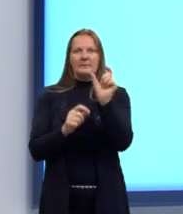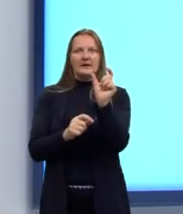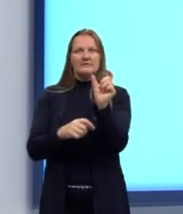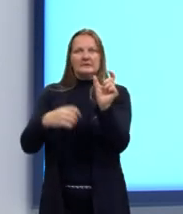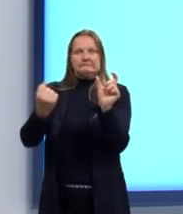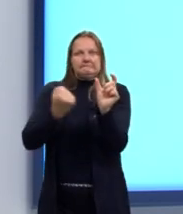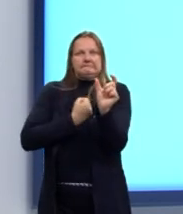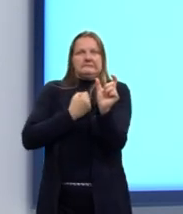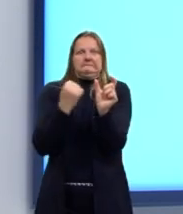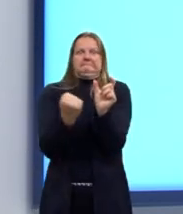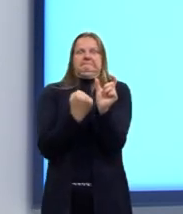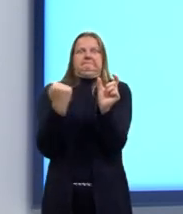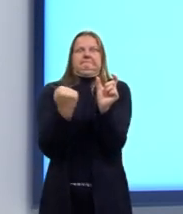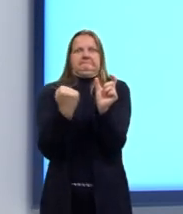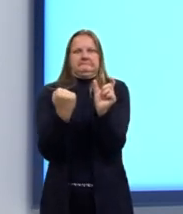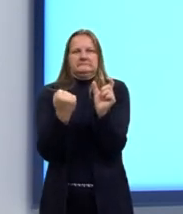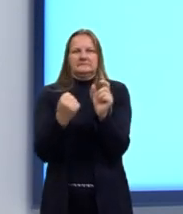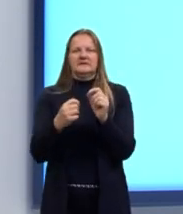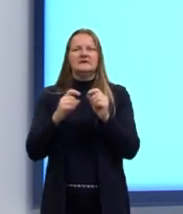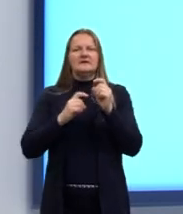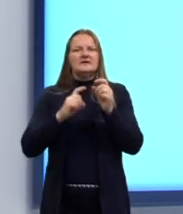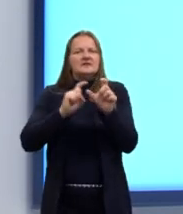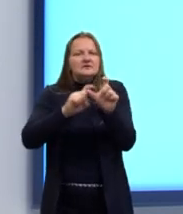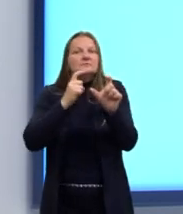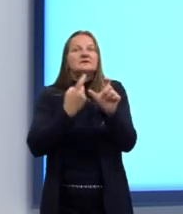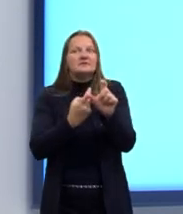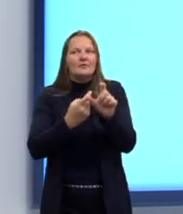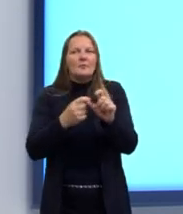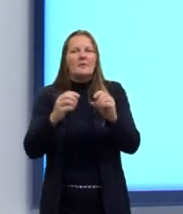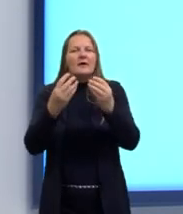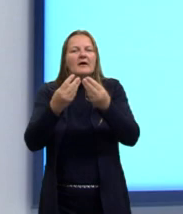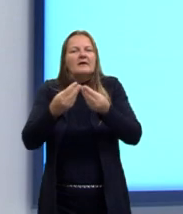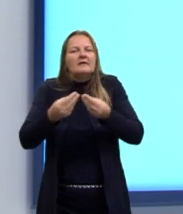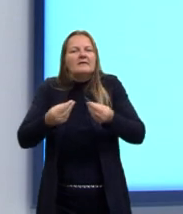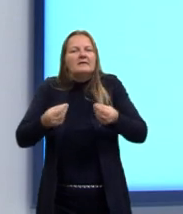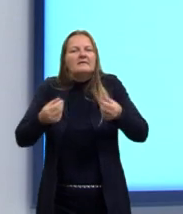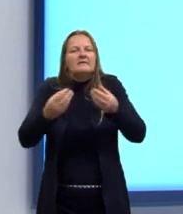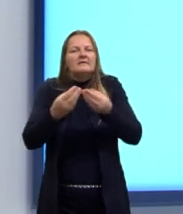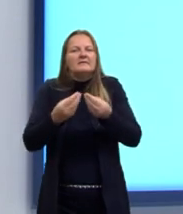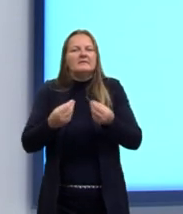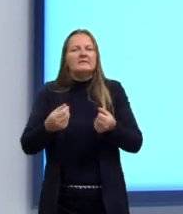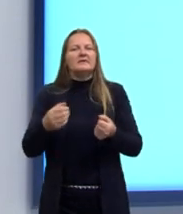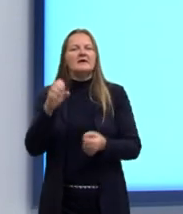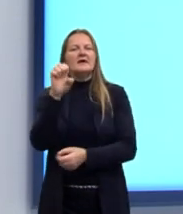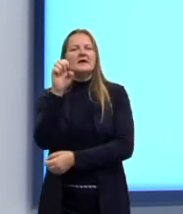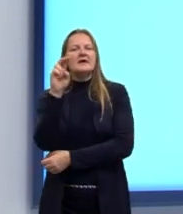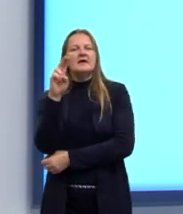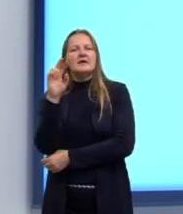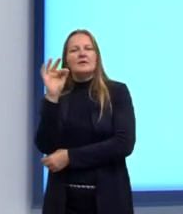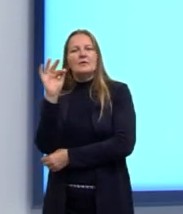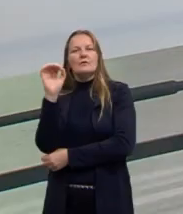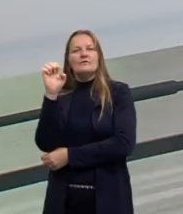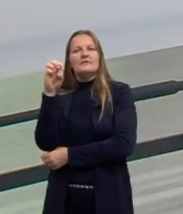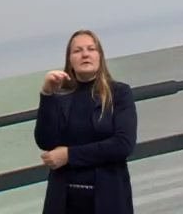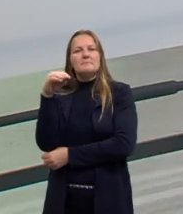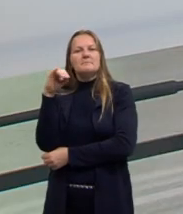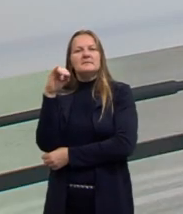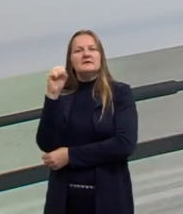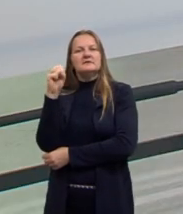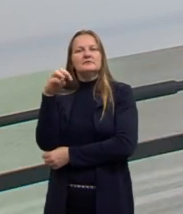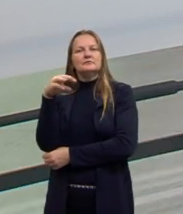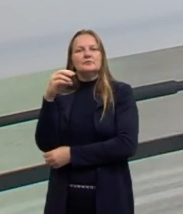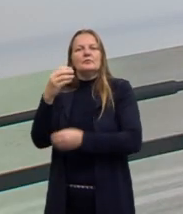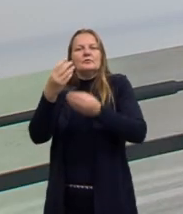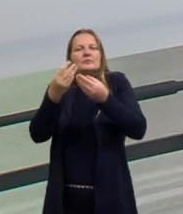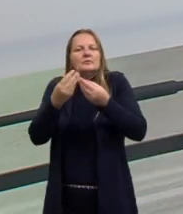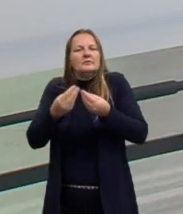podem ser duras. E as expressões vão ter esse efeito de eufemismo, ou seja, de abrandar as coisas.